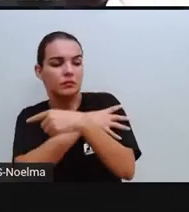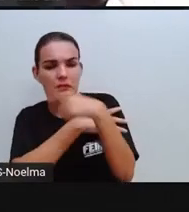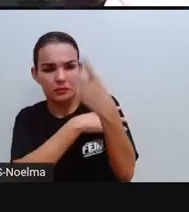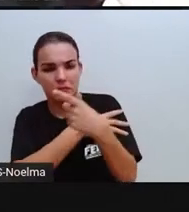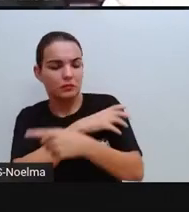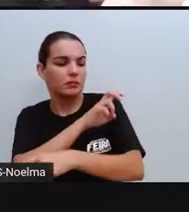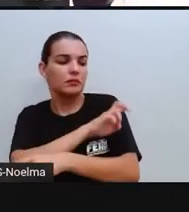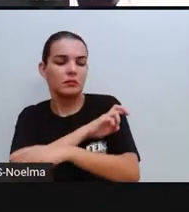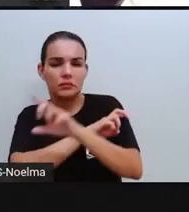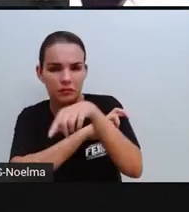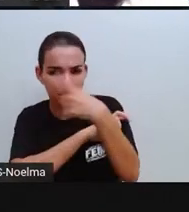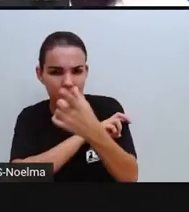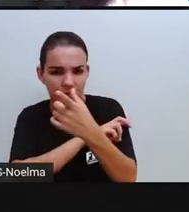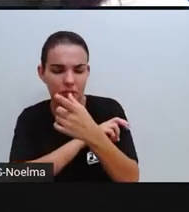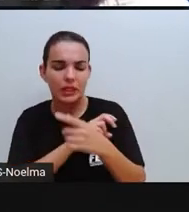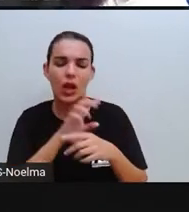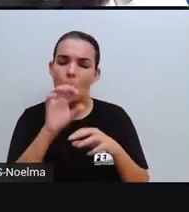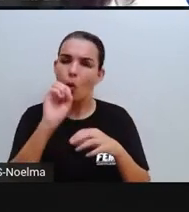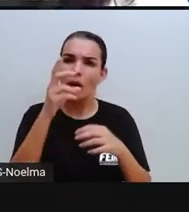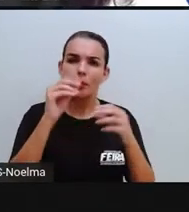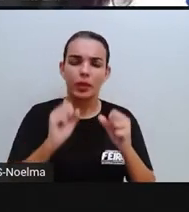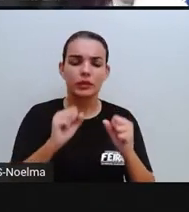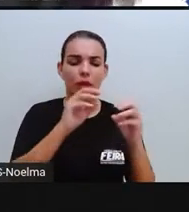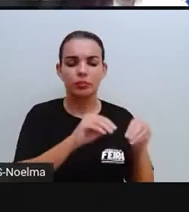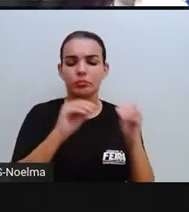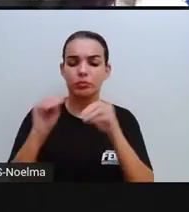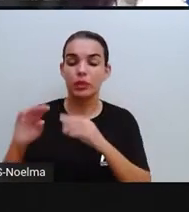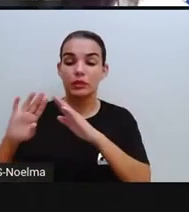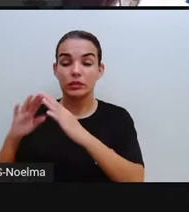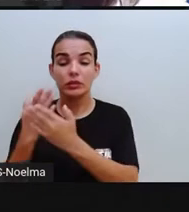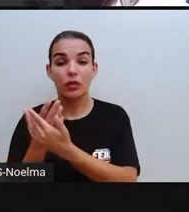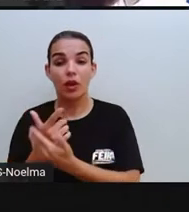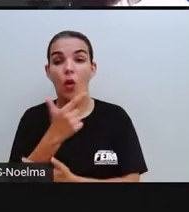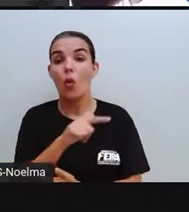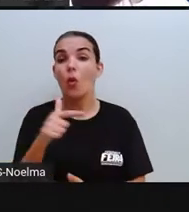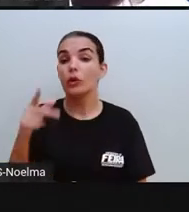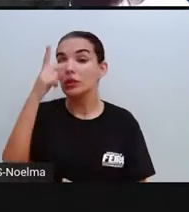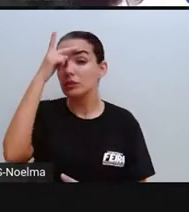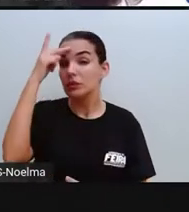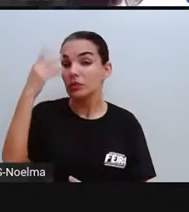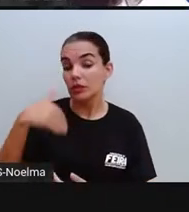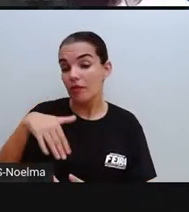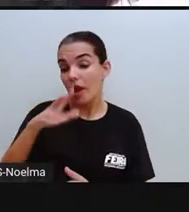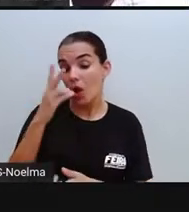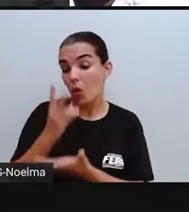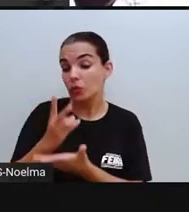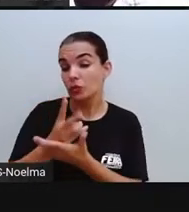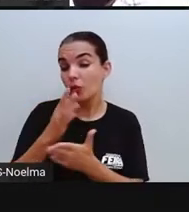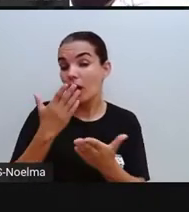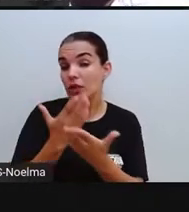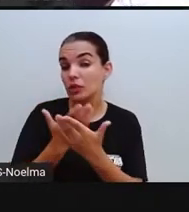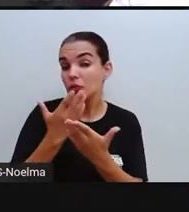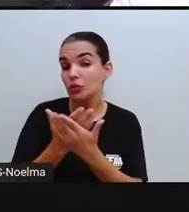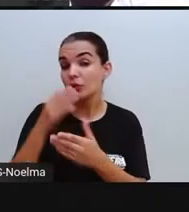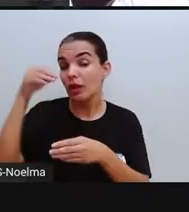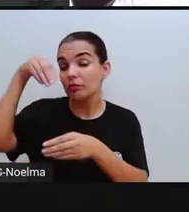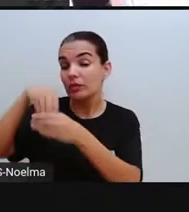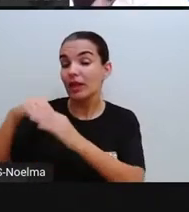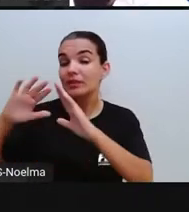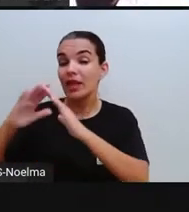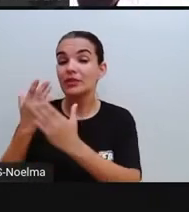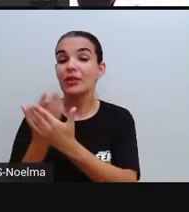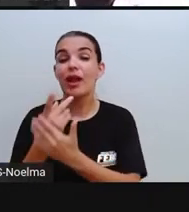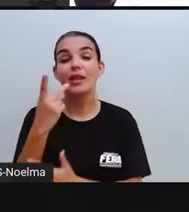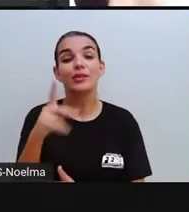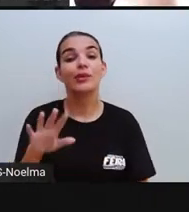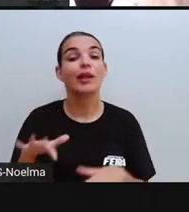quando chega no quinto ano mudar de escola, mas outras pessoas vão estudar aí. Então, como é que eu posso preservar algumas regrinhas que, às